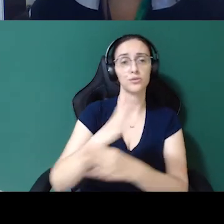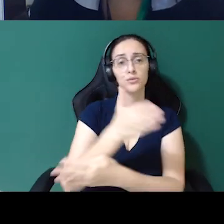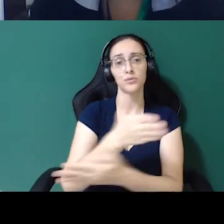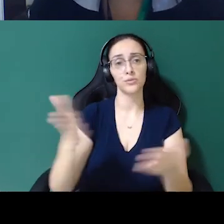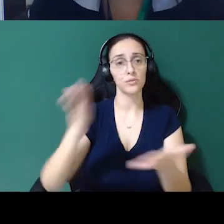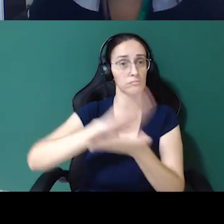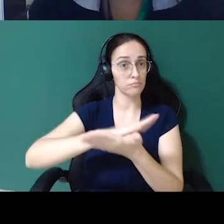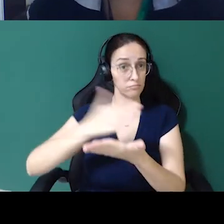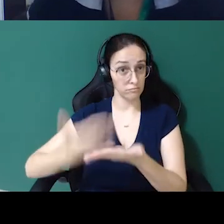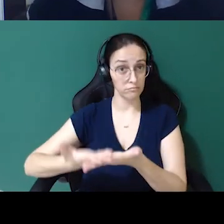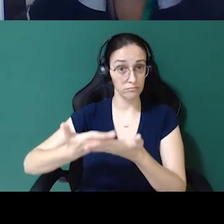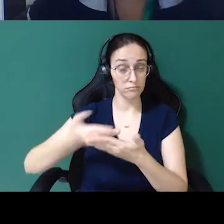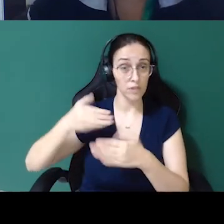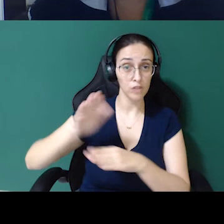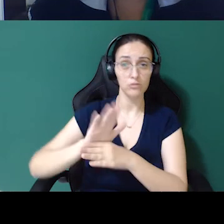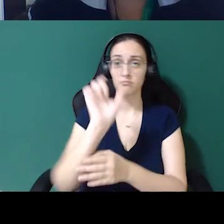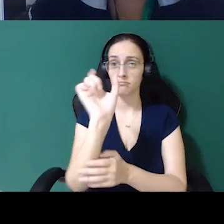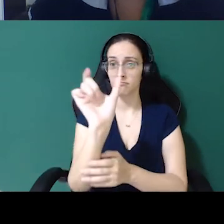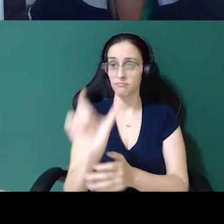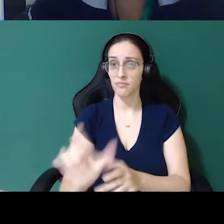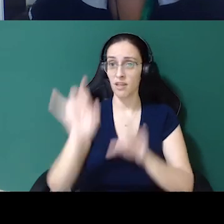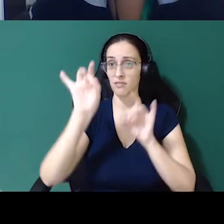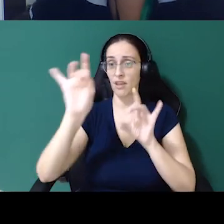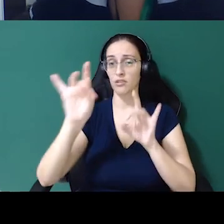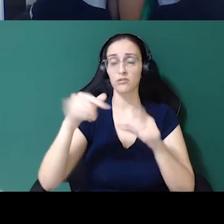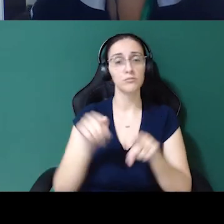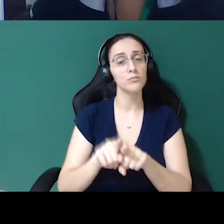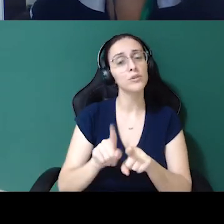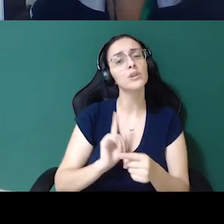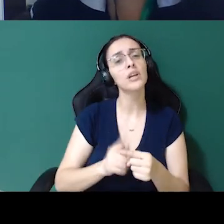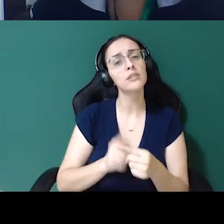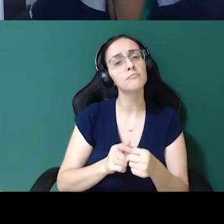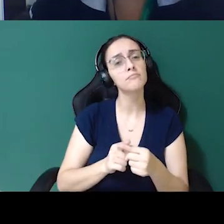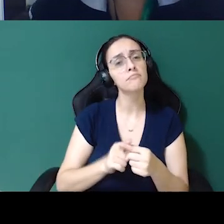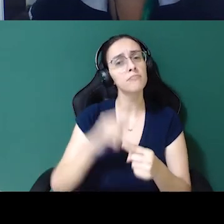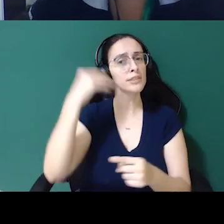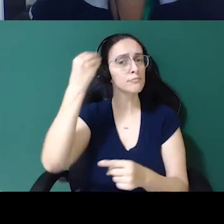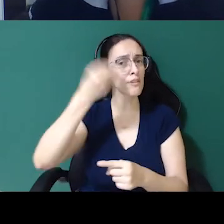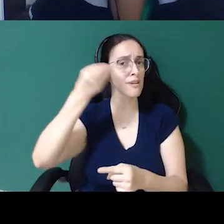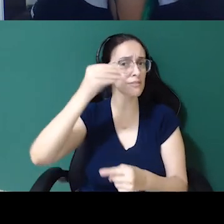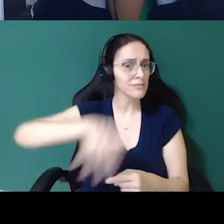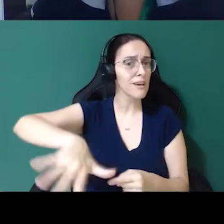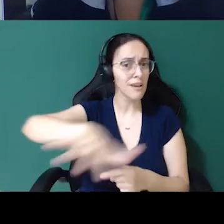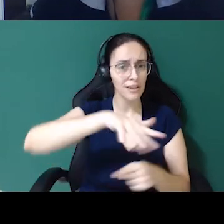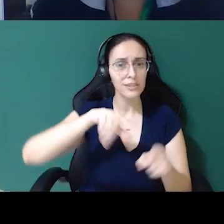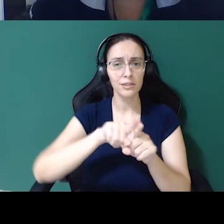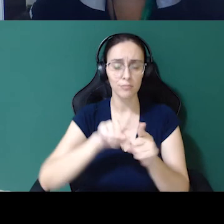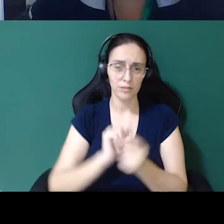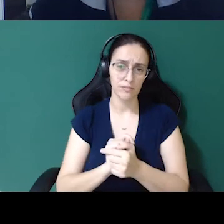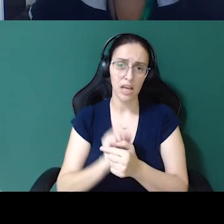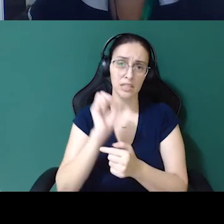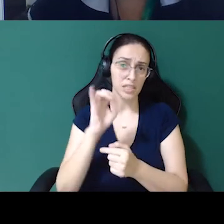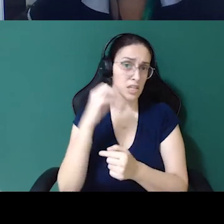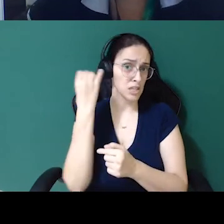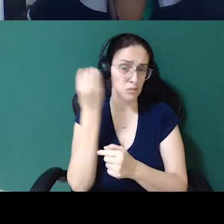intérpretes a falarem os termos técnicos. Por quê? Porque isso é o know-how da área, e isso sem a experiência